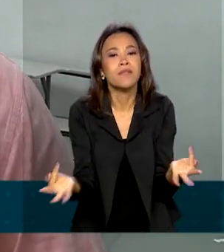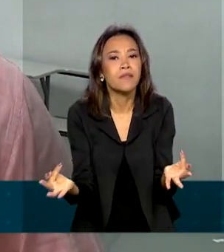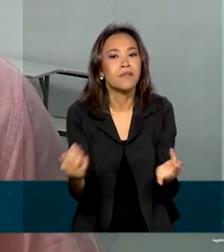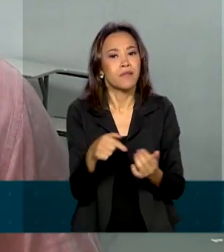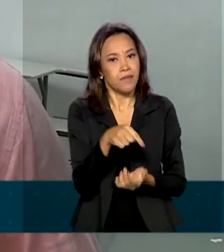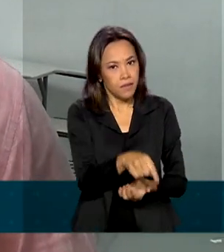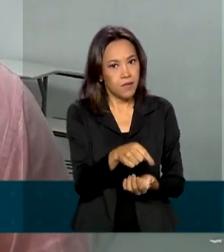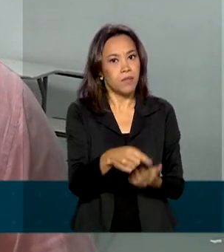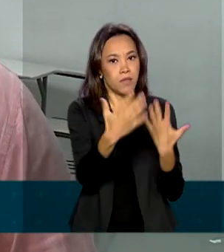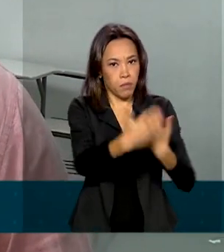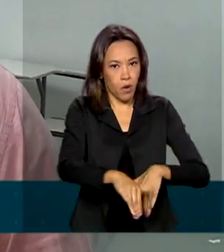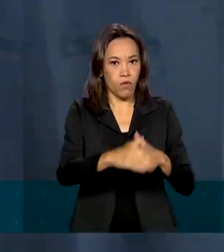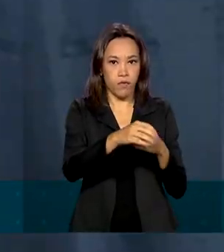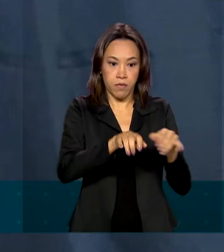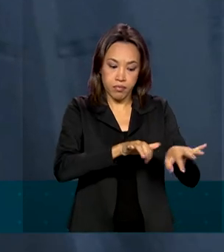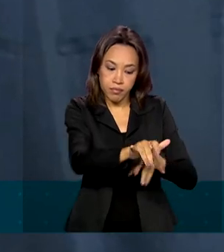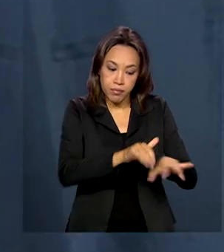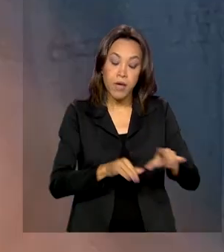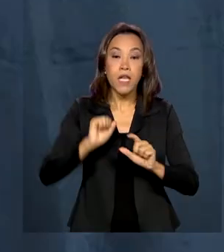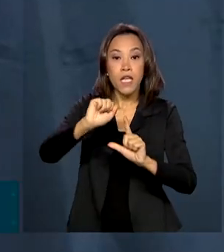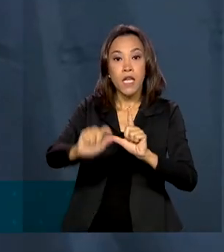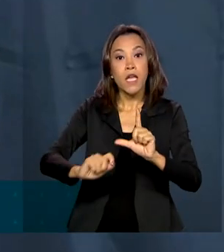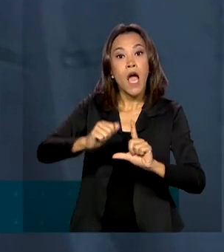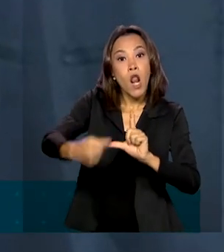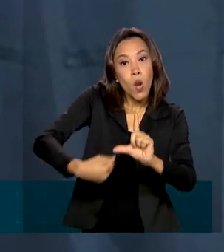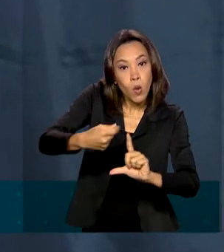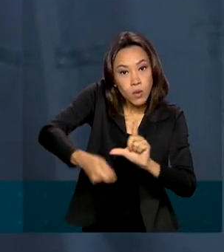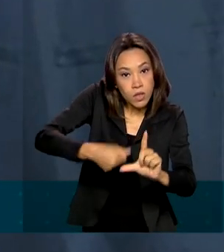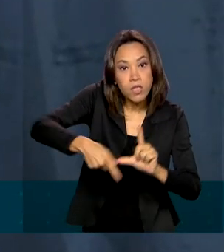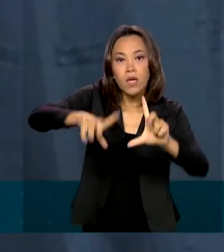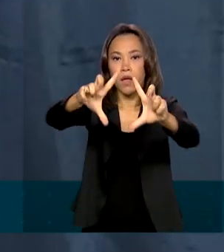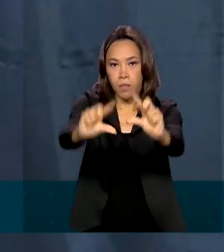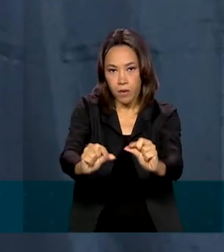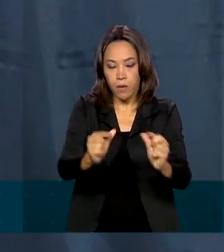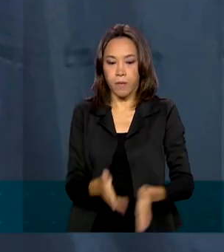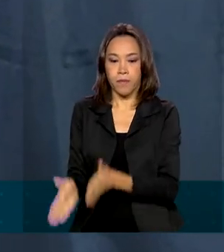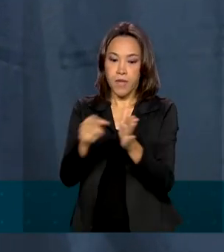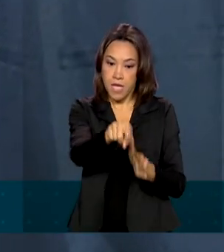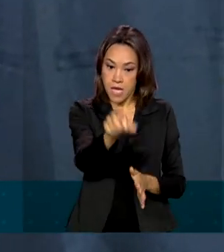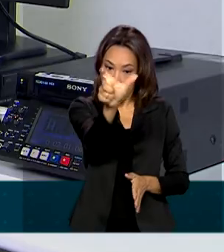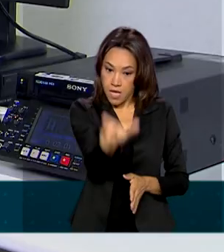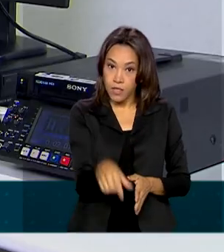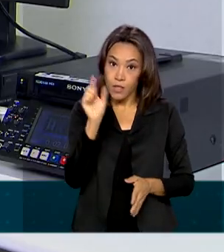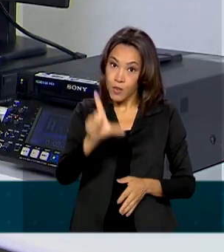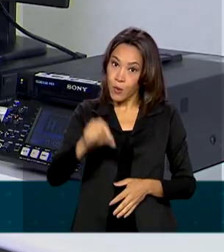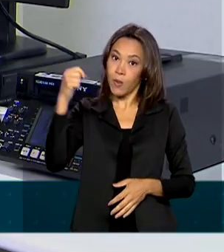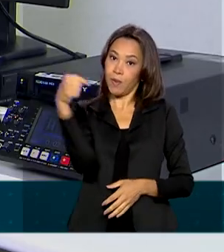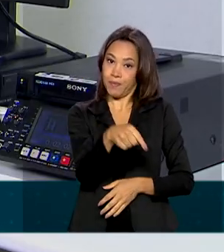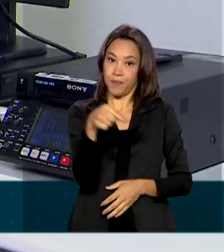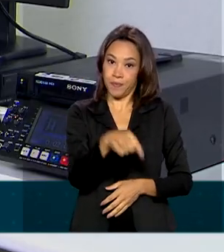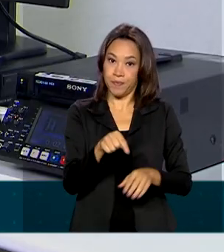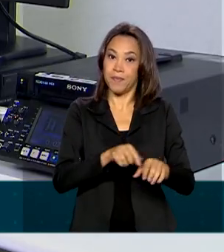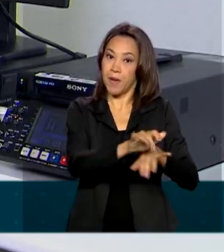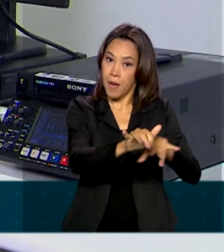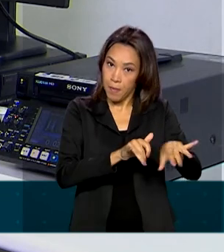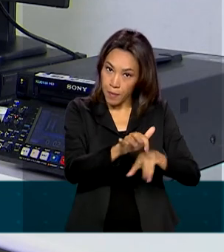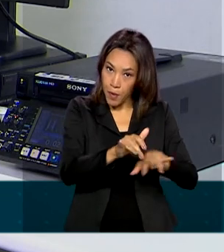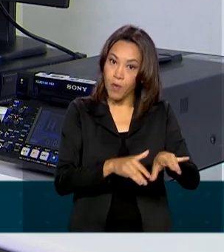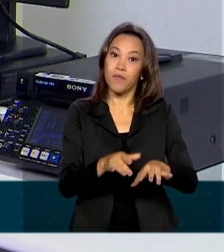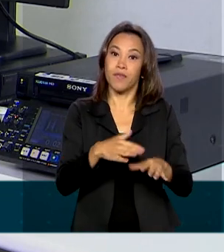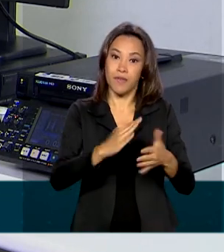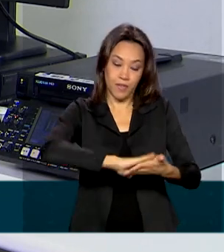e que tem uma logística muito menor. O estudante Cleverton Launé optou pelo formato digital e acredita que fazer a prova no